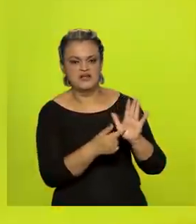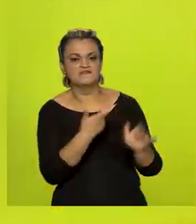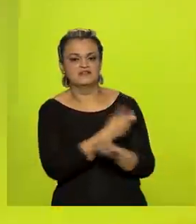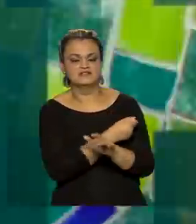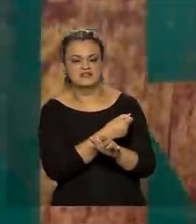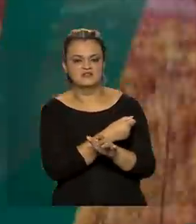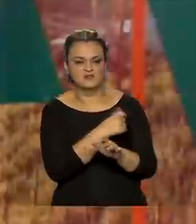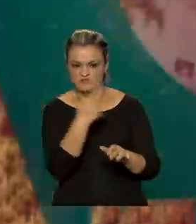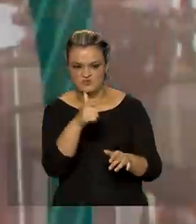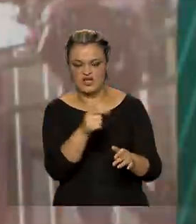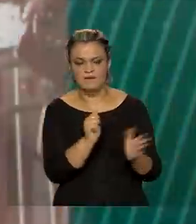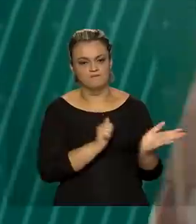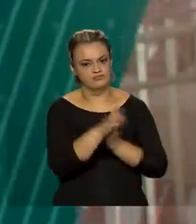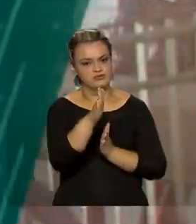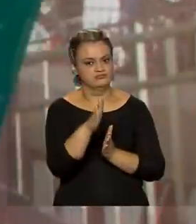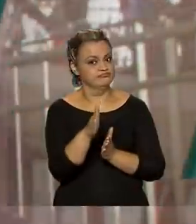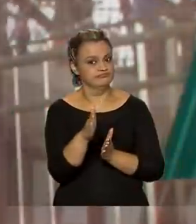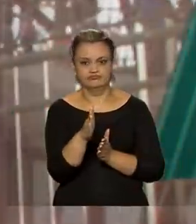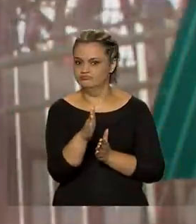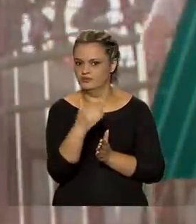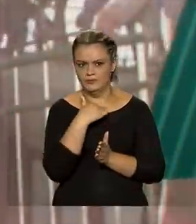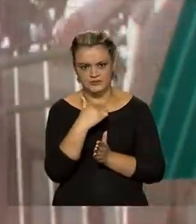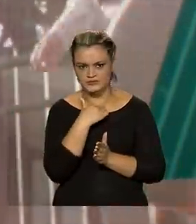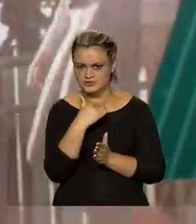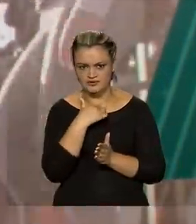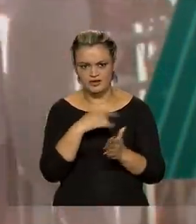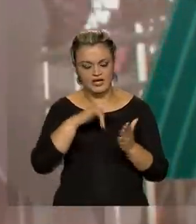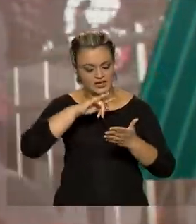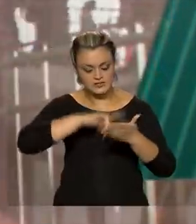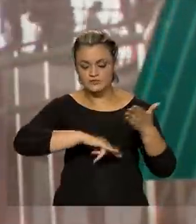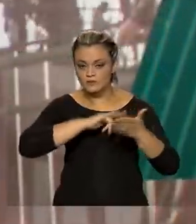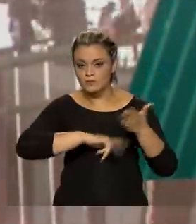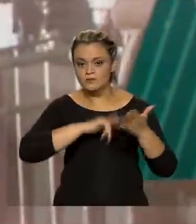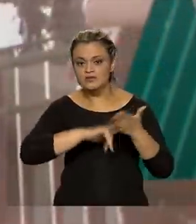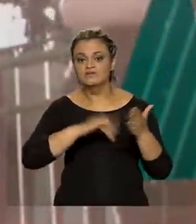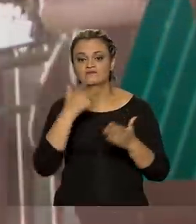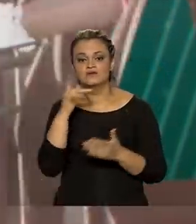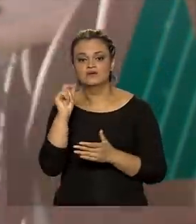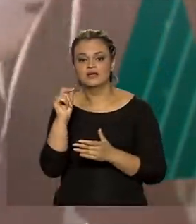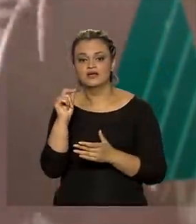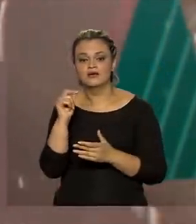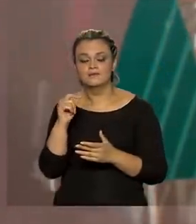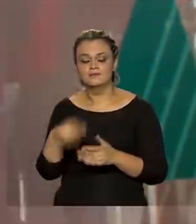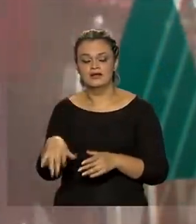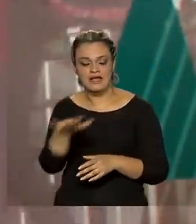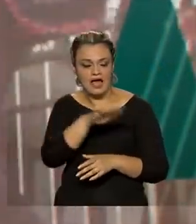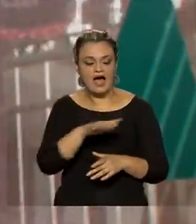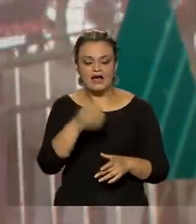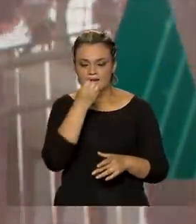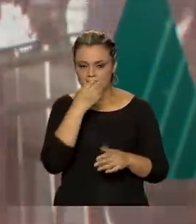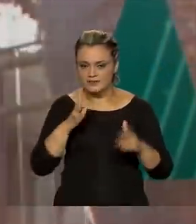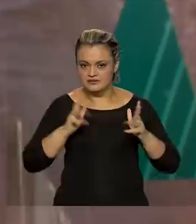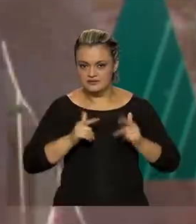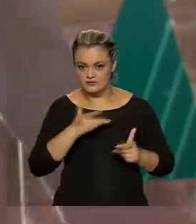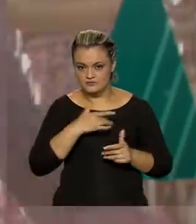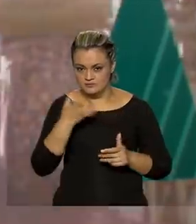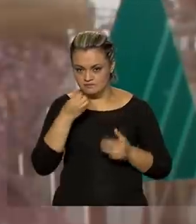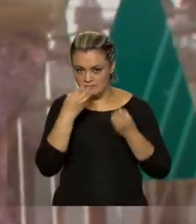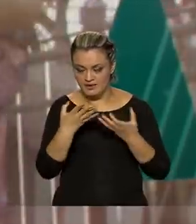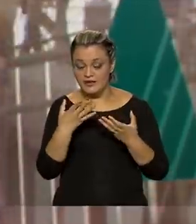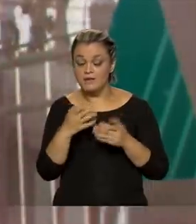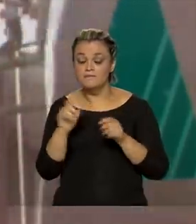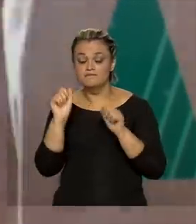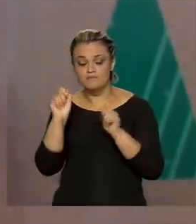justa causa no trabalho. O documento define ainda que para assegurar a preservação das condições sanitárias, os empregadores podem